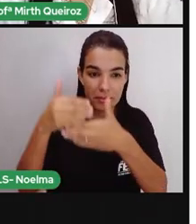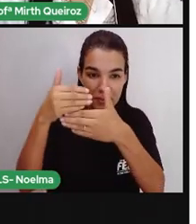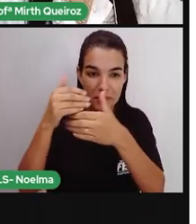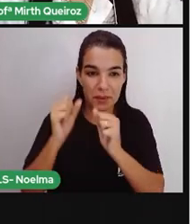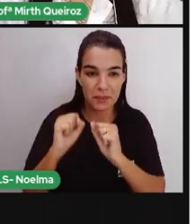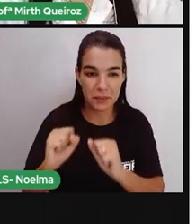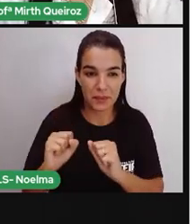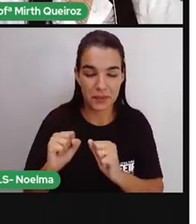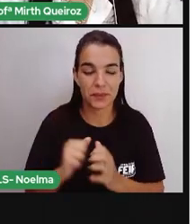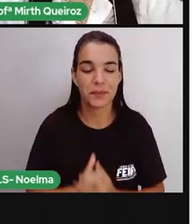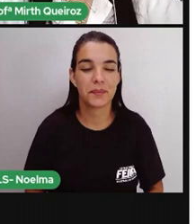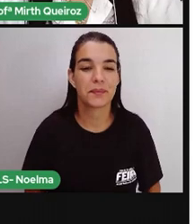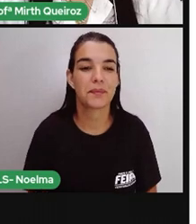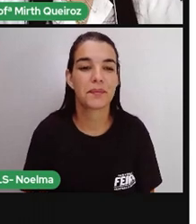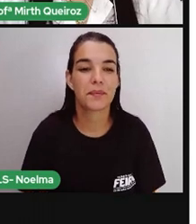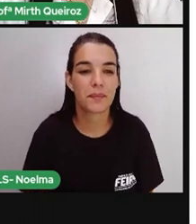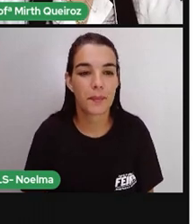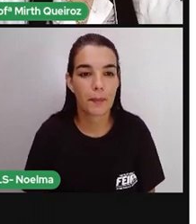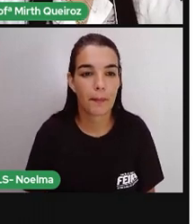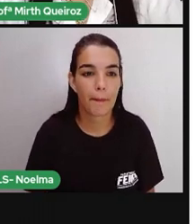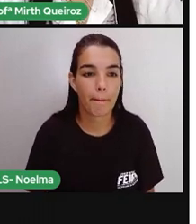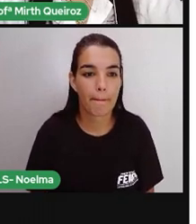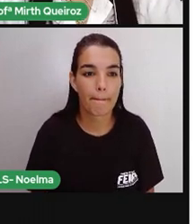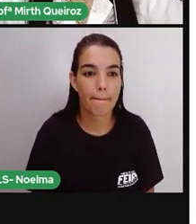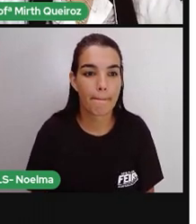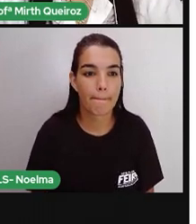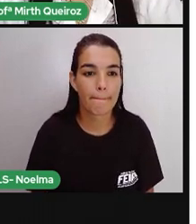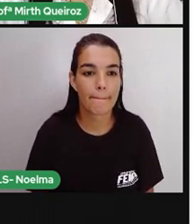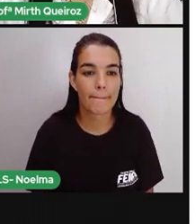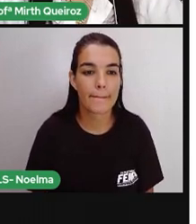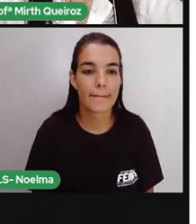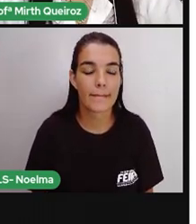Dá uma pausa. Conte e volte, tá?